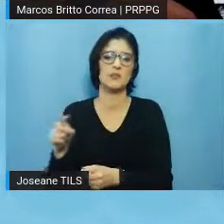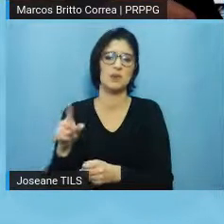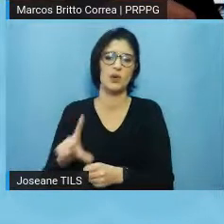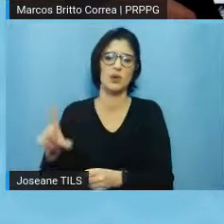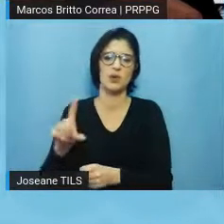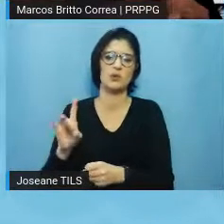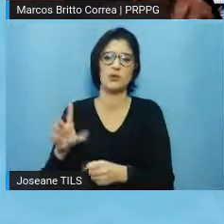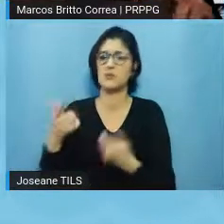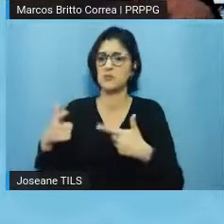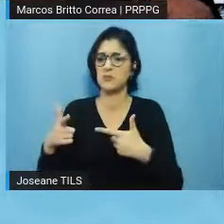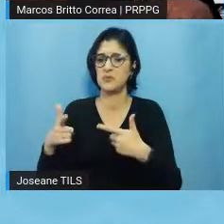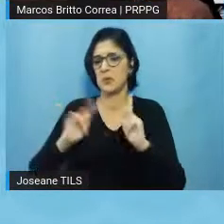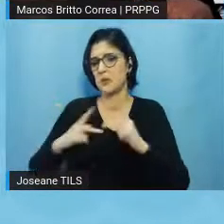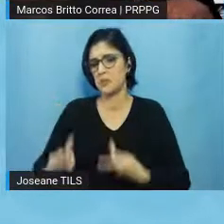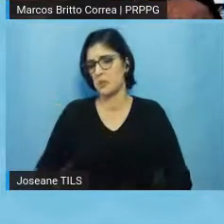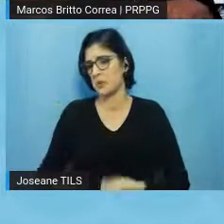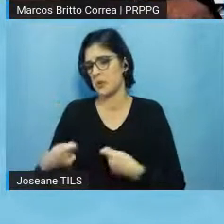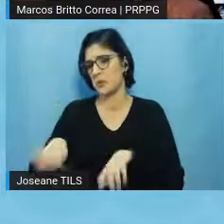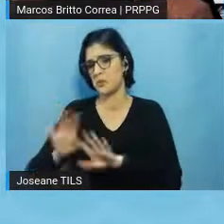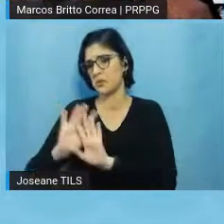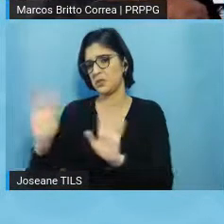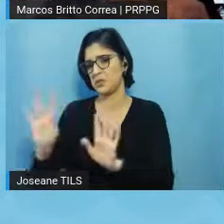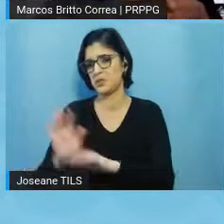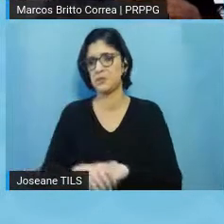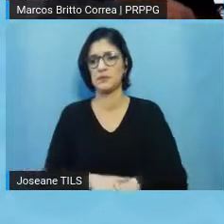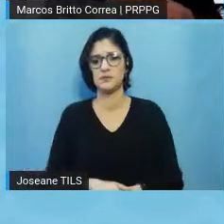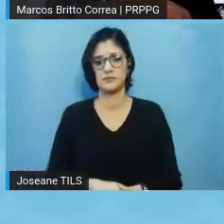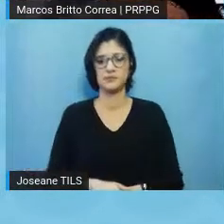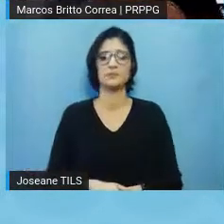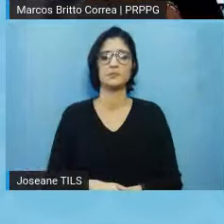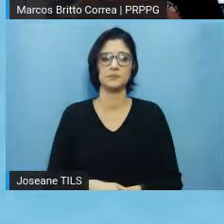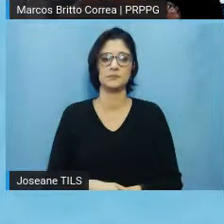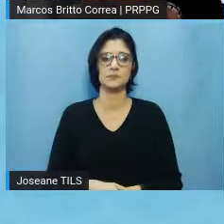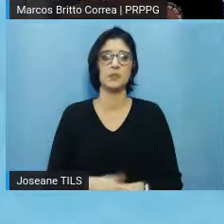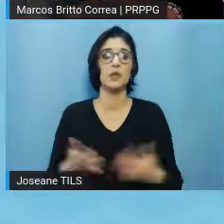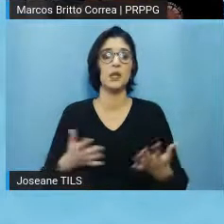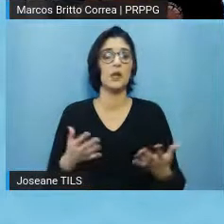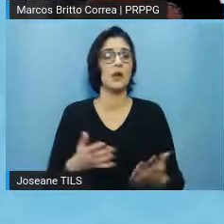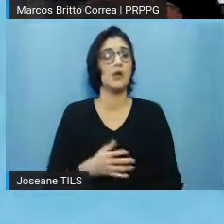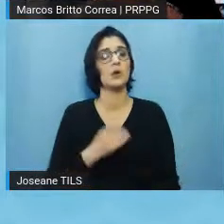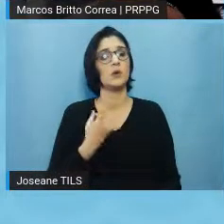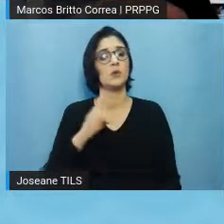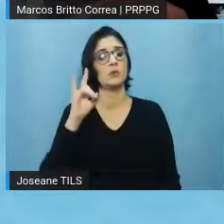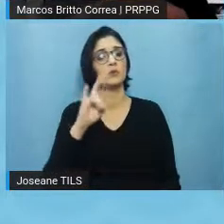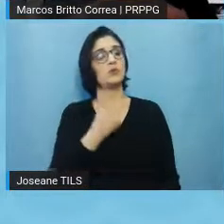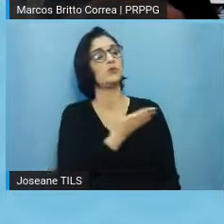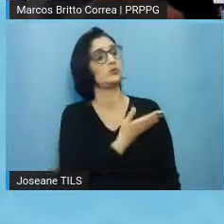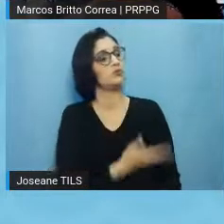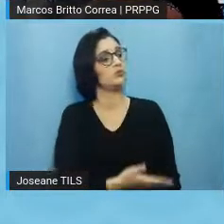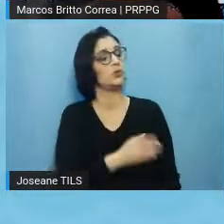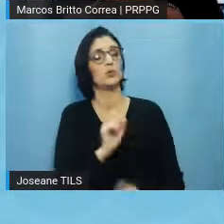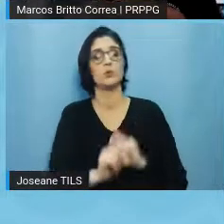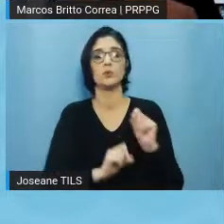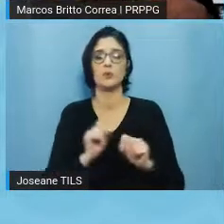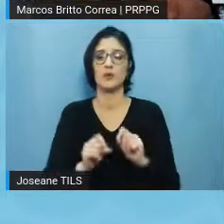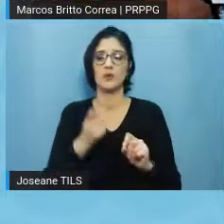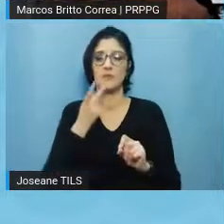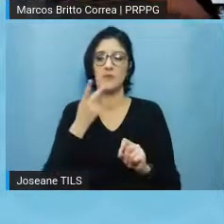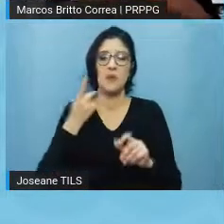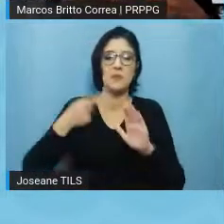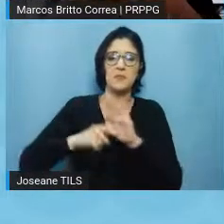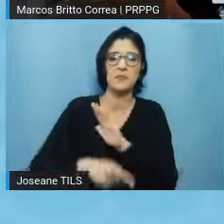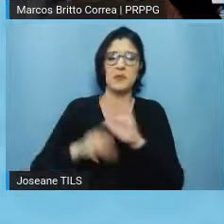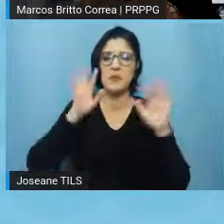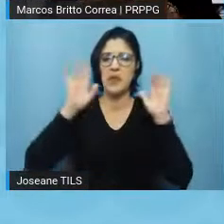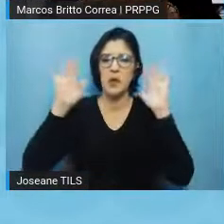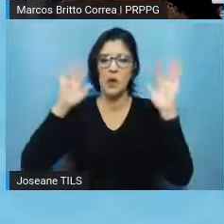e esses dois últimos aspectos, né, pesquisas em que se objetiva o aprofundamento teórico de situações que emergem